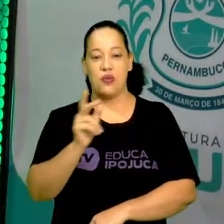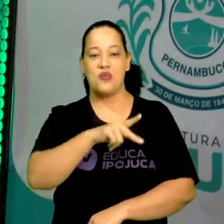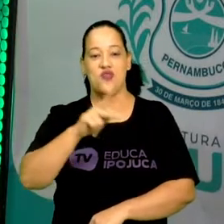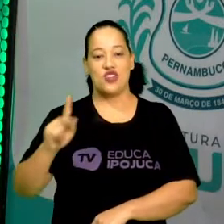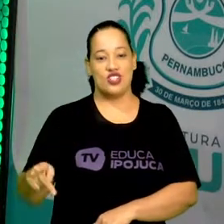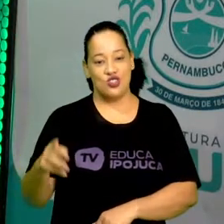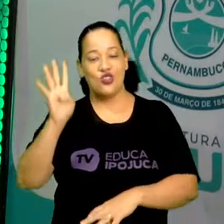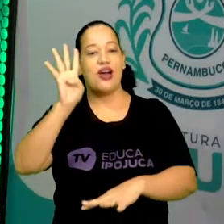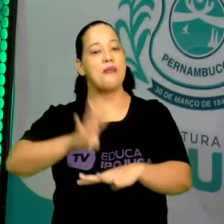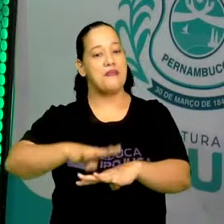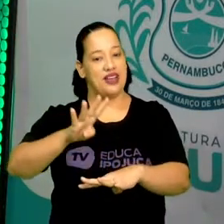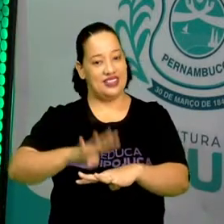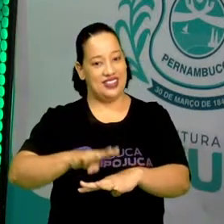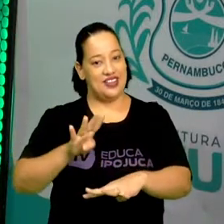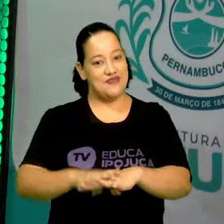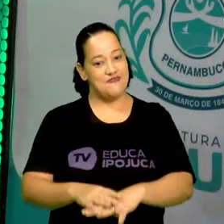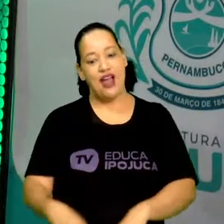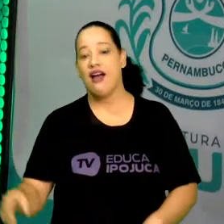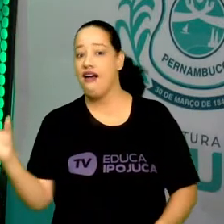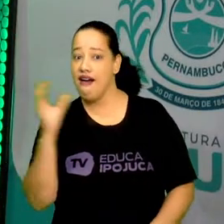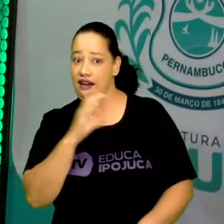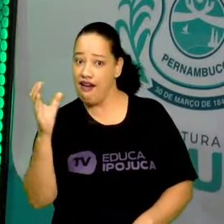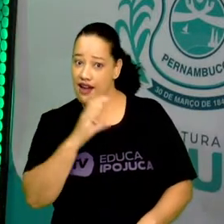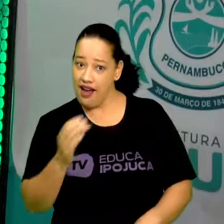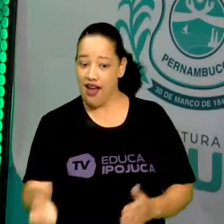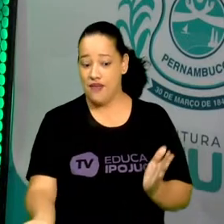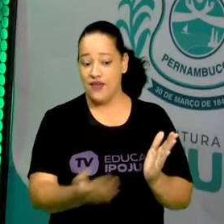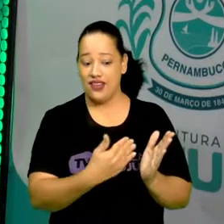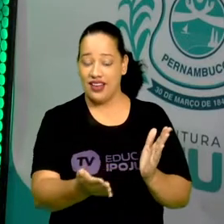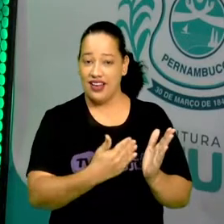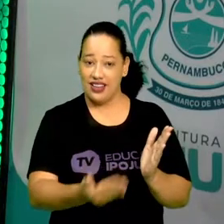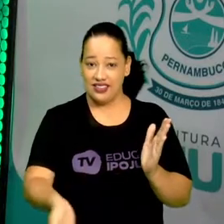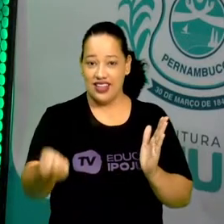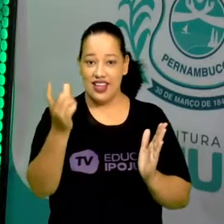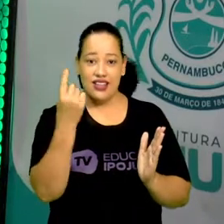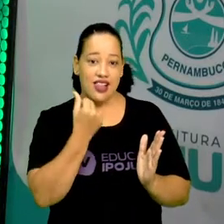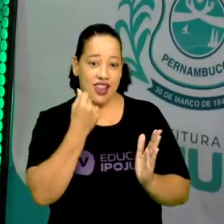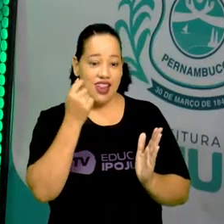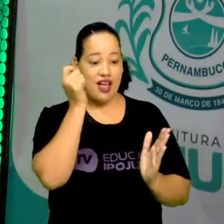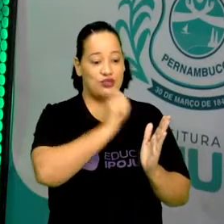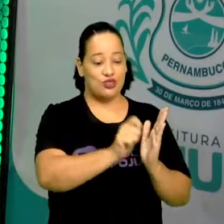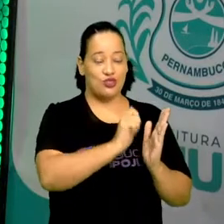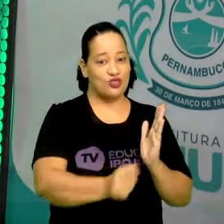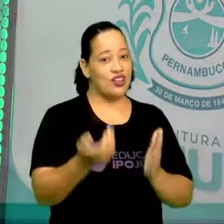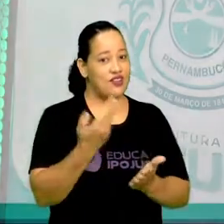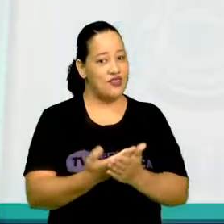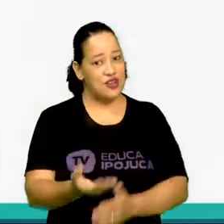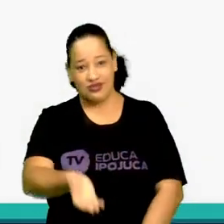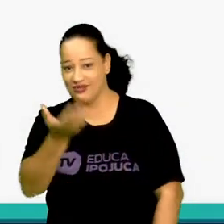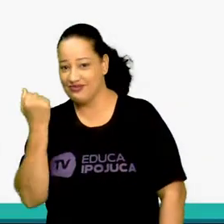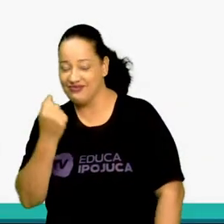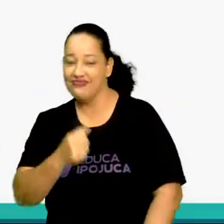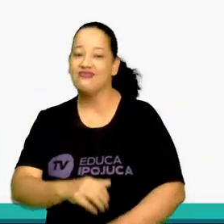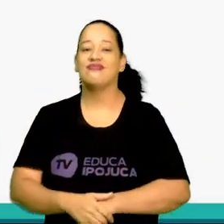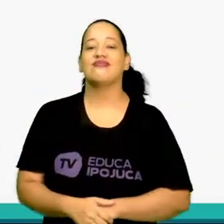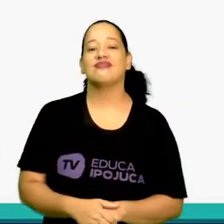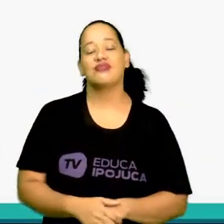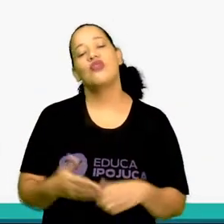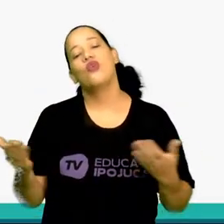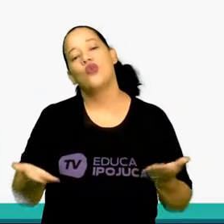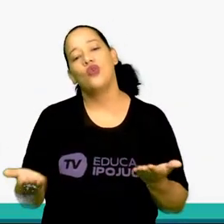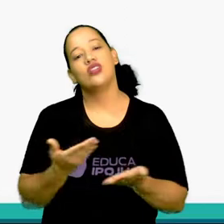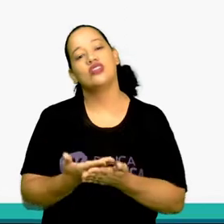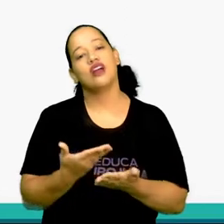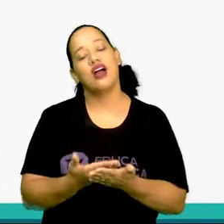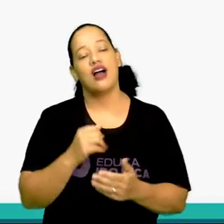Não perca tempo, pegue seu caderno, seu lápis e vamos estudar. Vem comigo. A aula de hoje nós